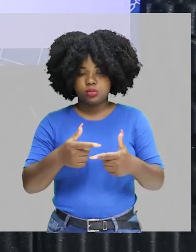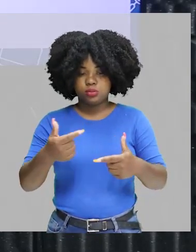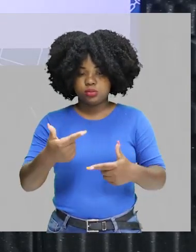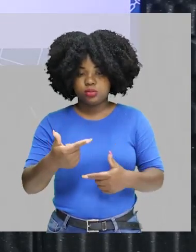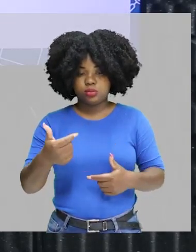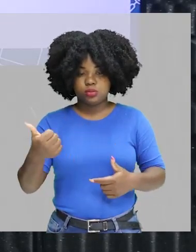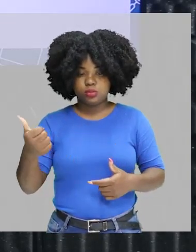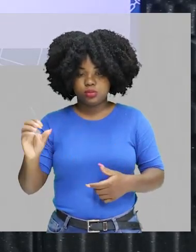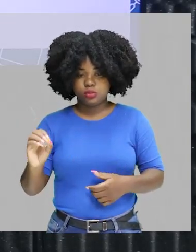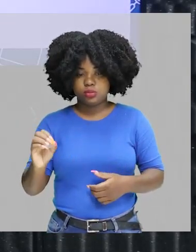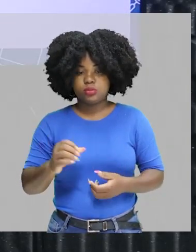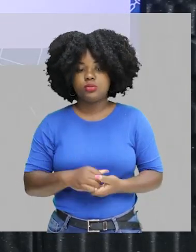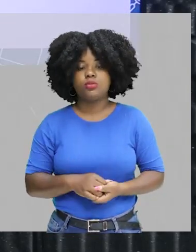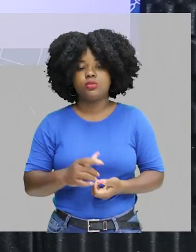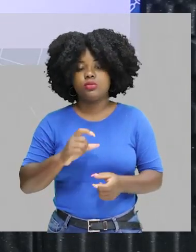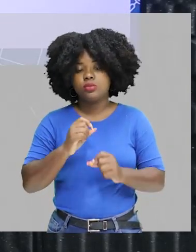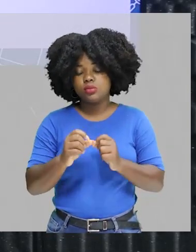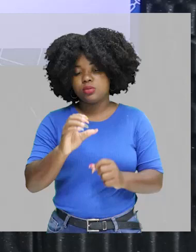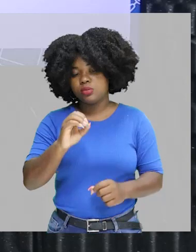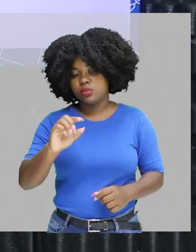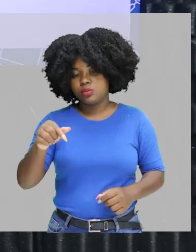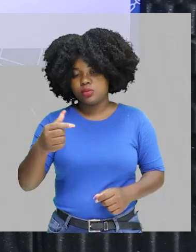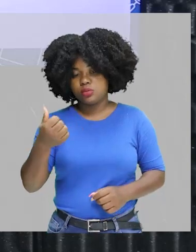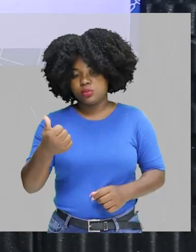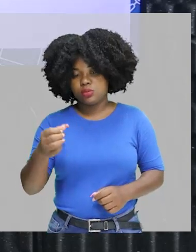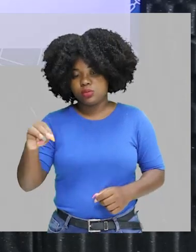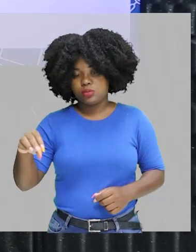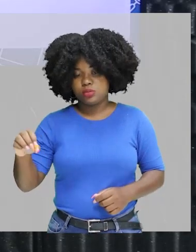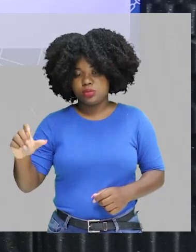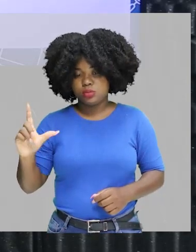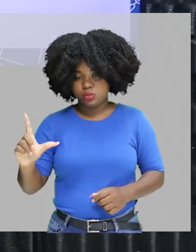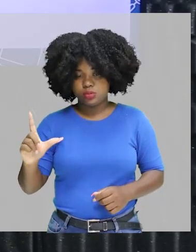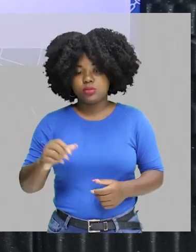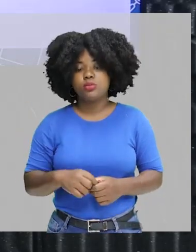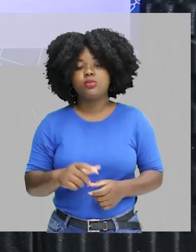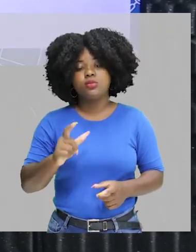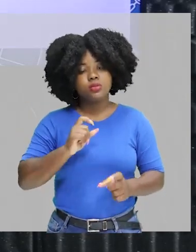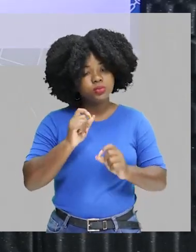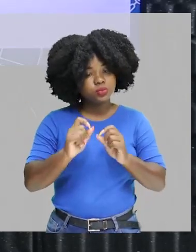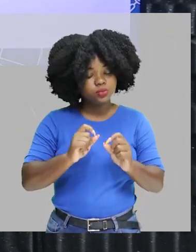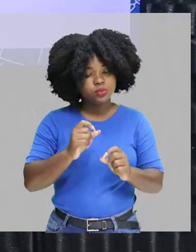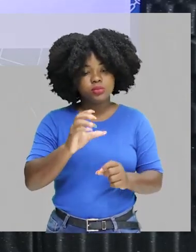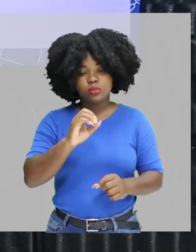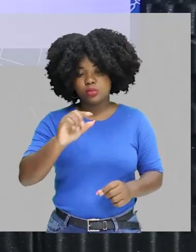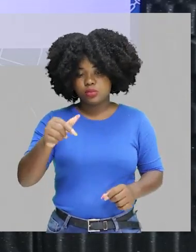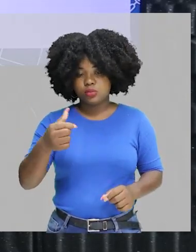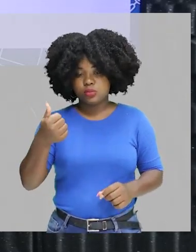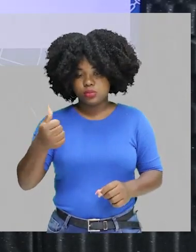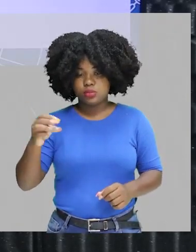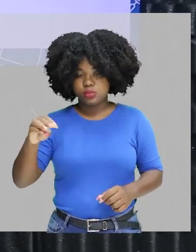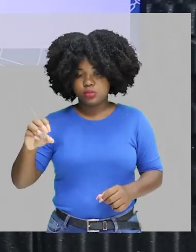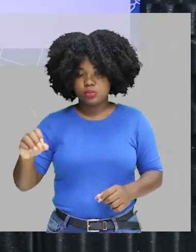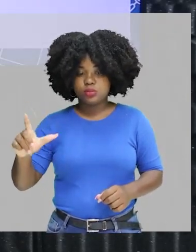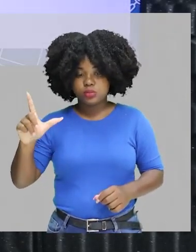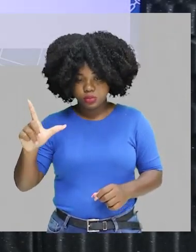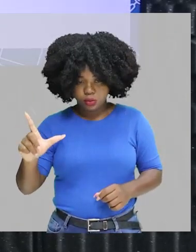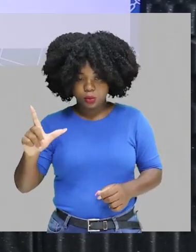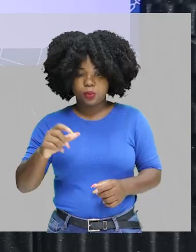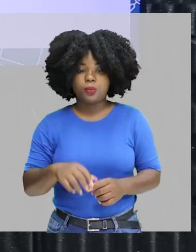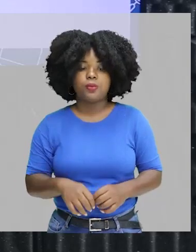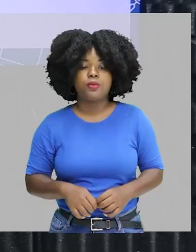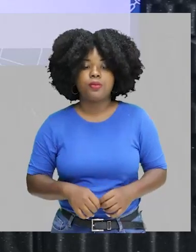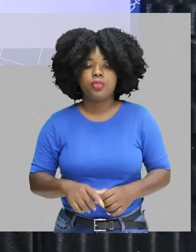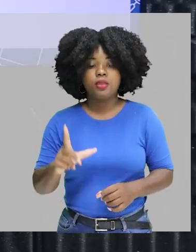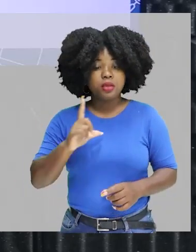210, eu vou ter 0,1 mol. Então, tenho ali 0,1 mol de polônio